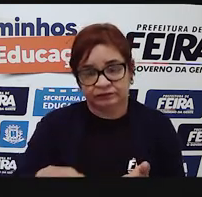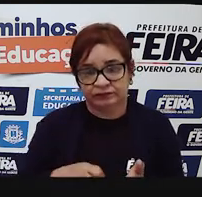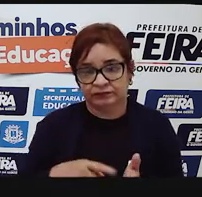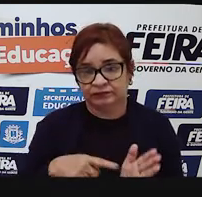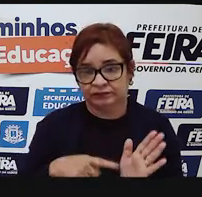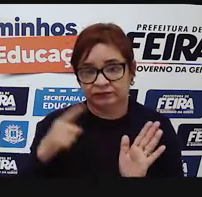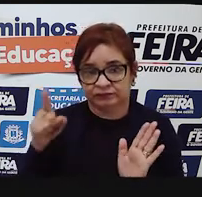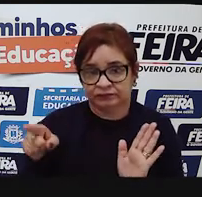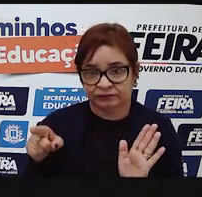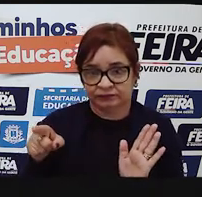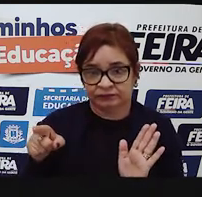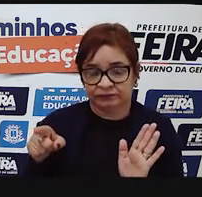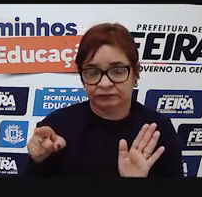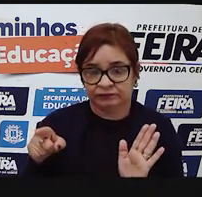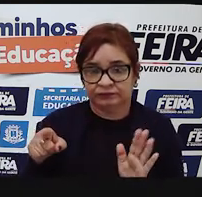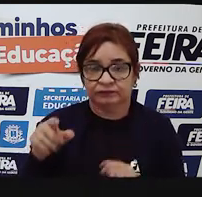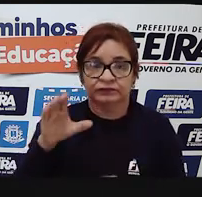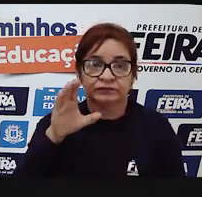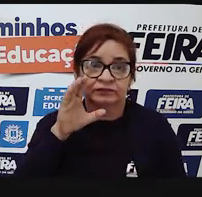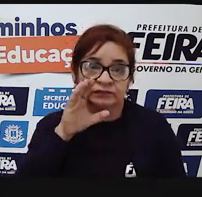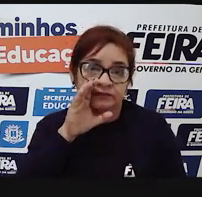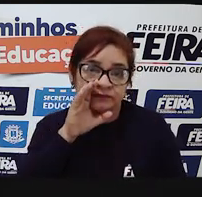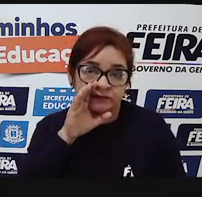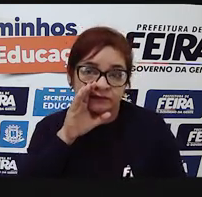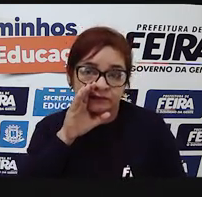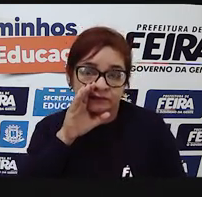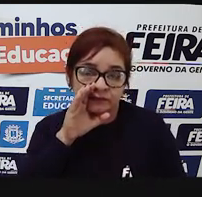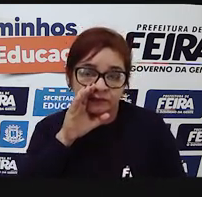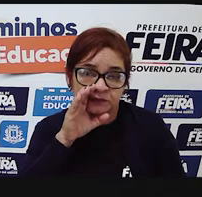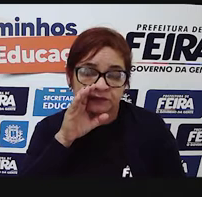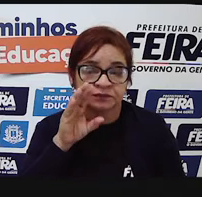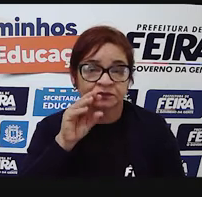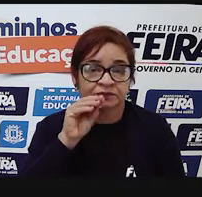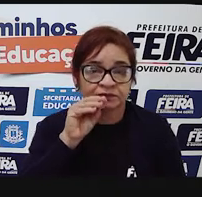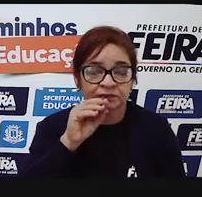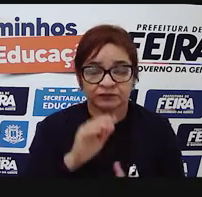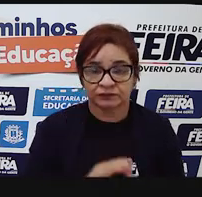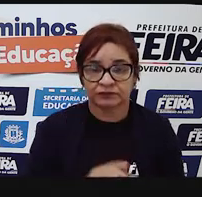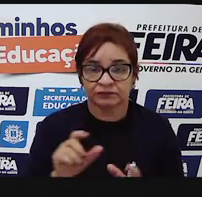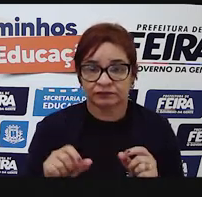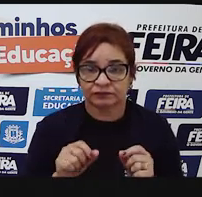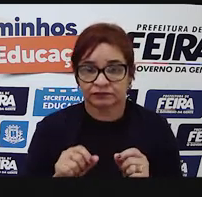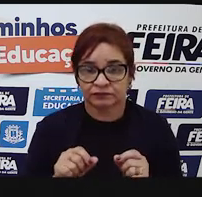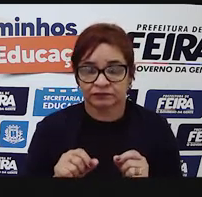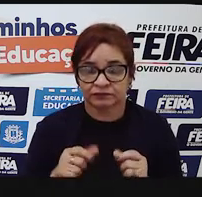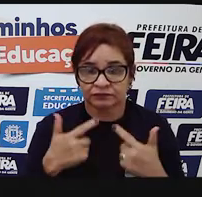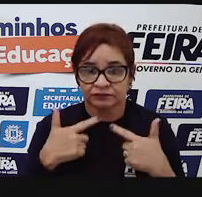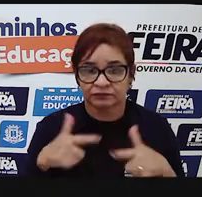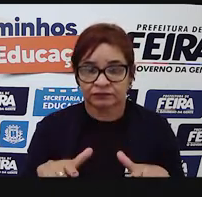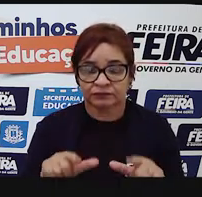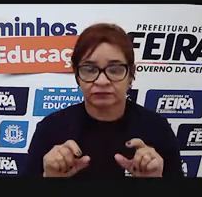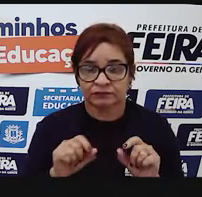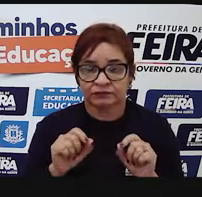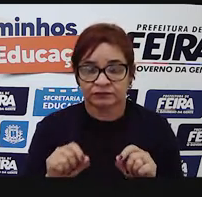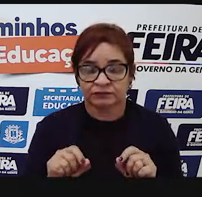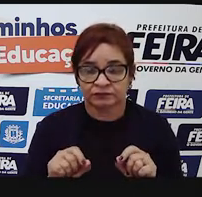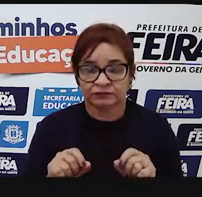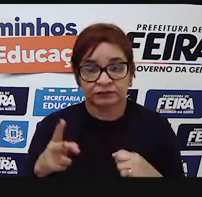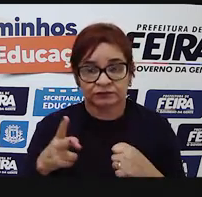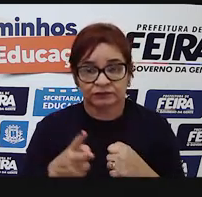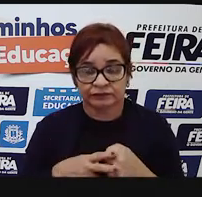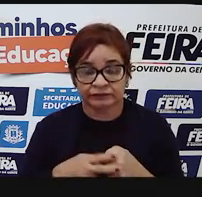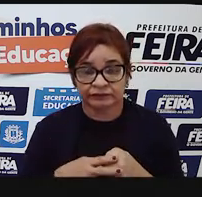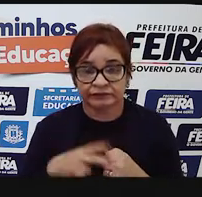primeira imagem aí, da moça cochichando, é uma linguagem, está representando uma linguagem verbal